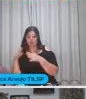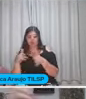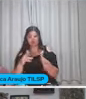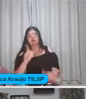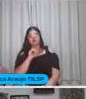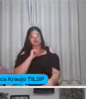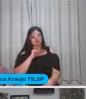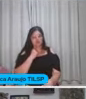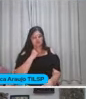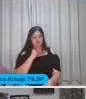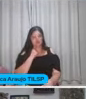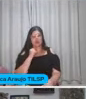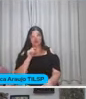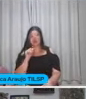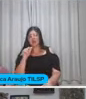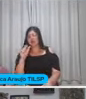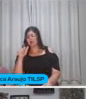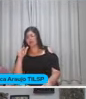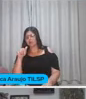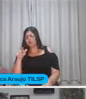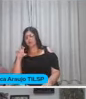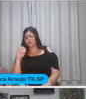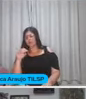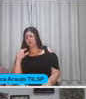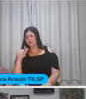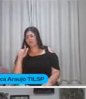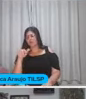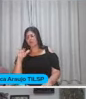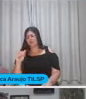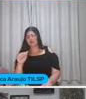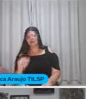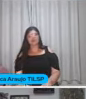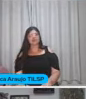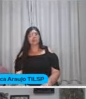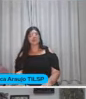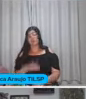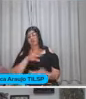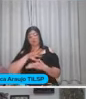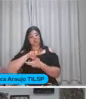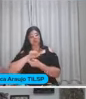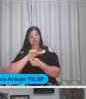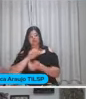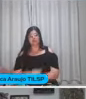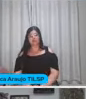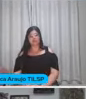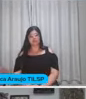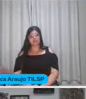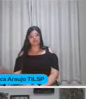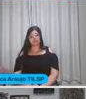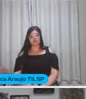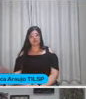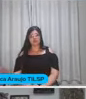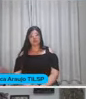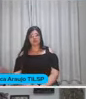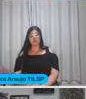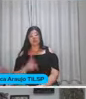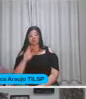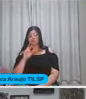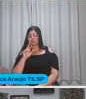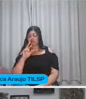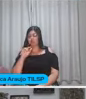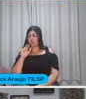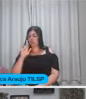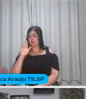A lagoa que está poluída E a questão global Dos recursos hídricos A gente sempre deve